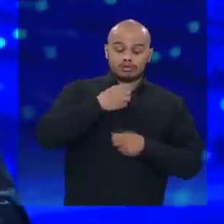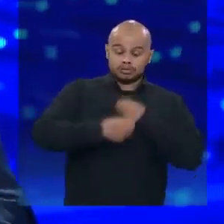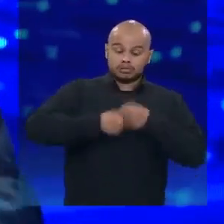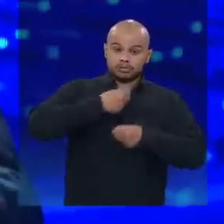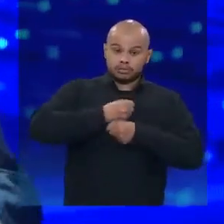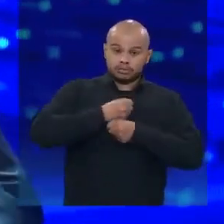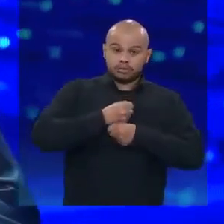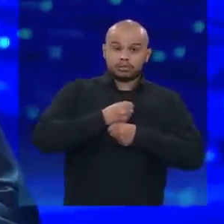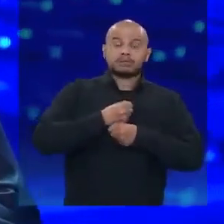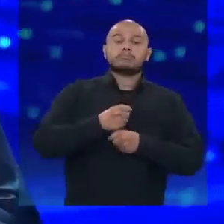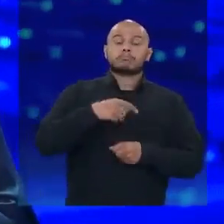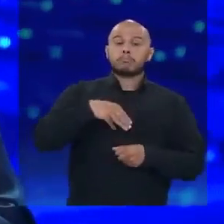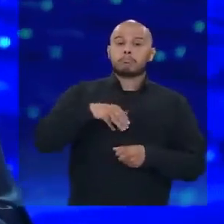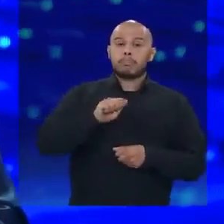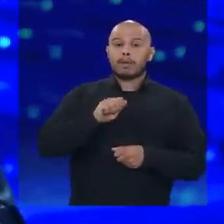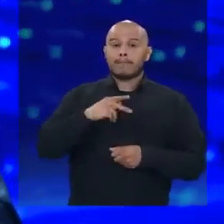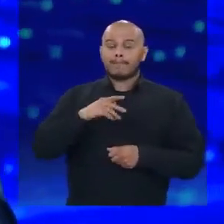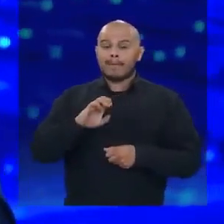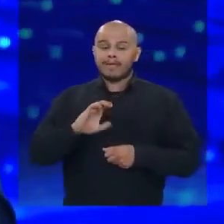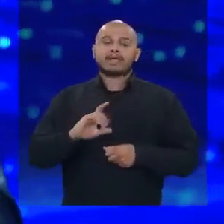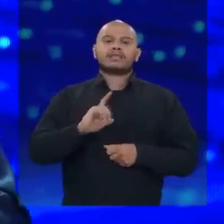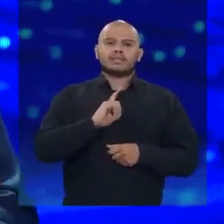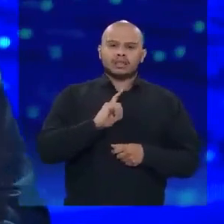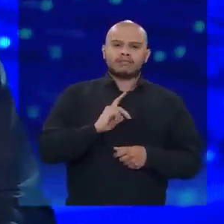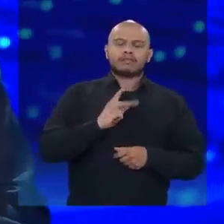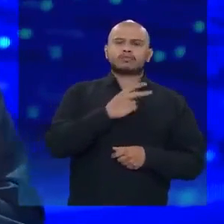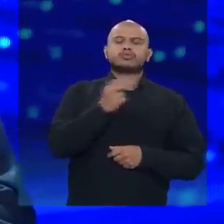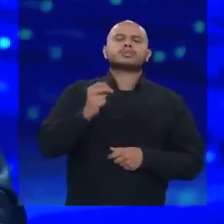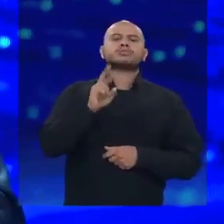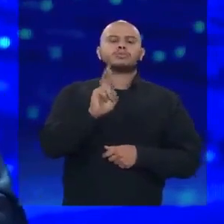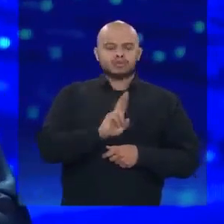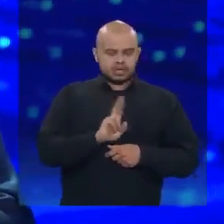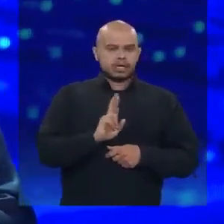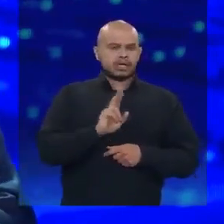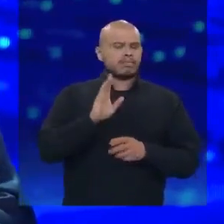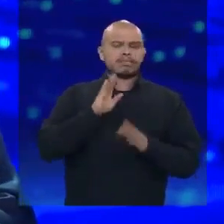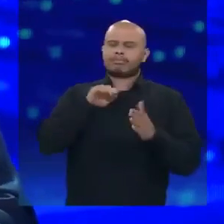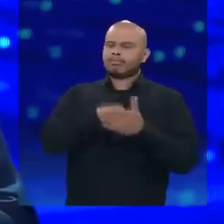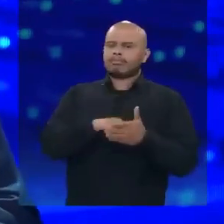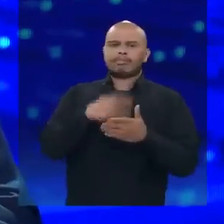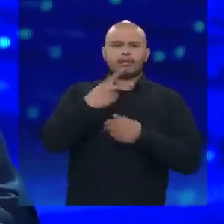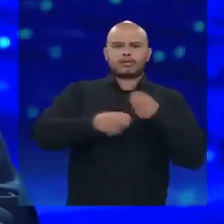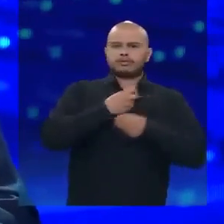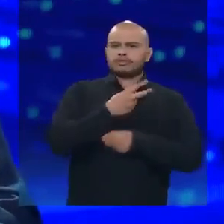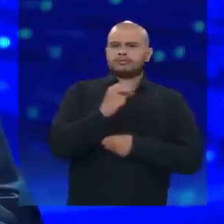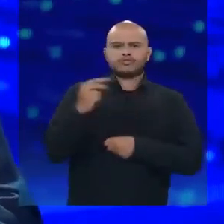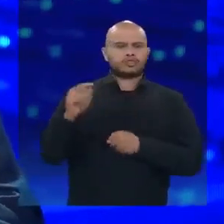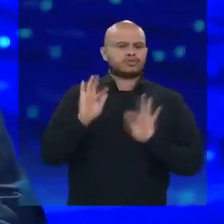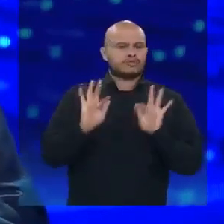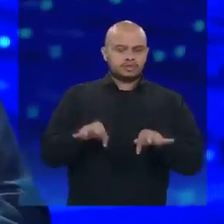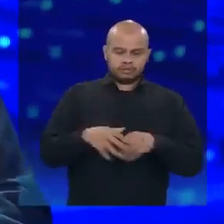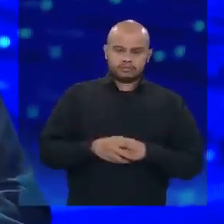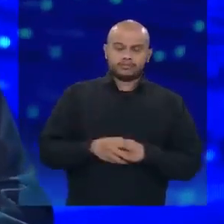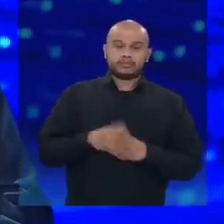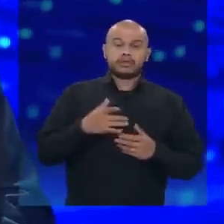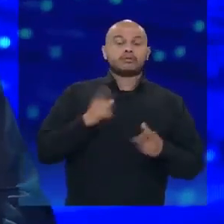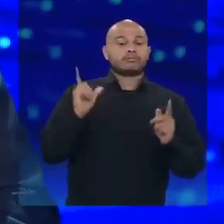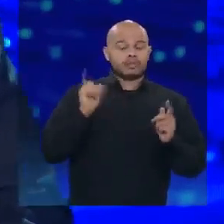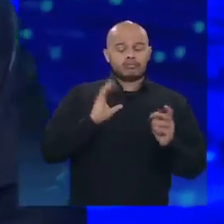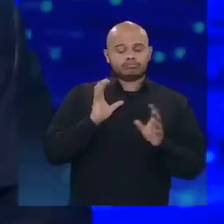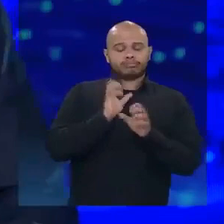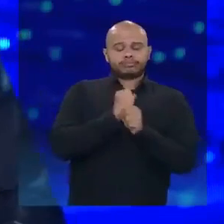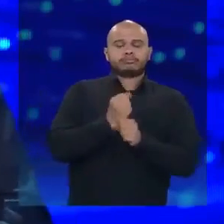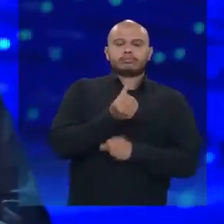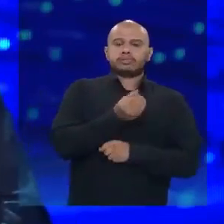o MAPEC, acrescentamos R 200,00 até o final do ano. Ou seja, no momento, o auxílio Brasil é de R$ 600,00.